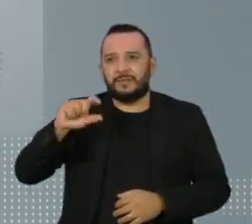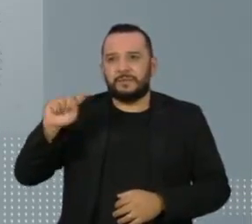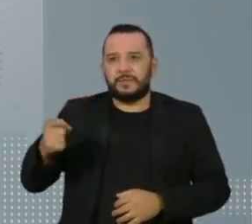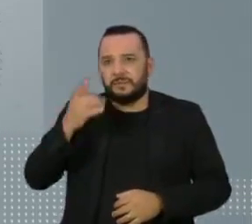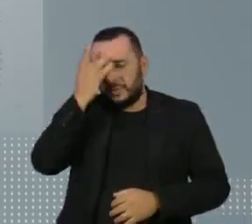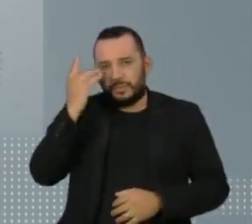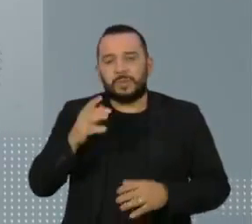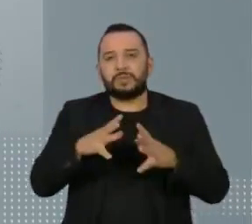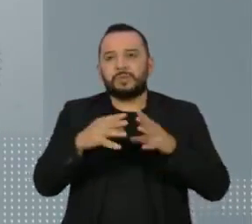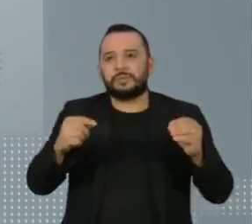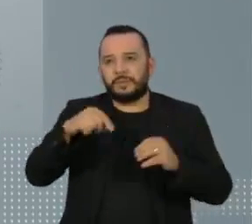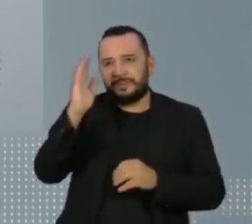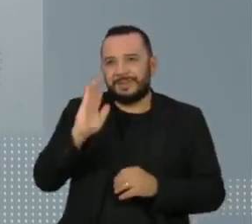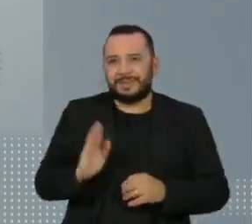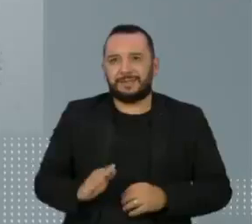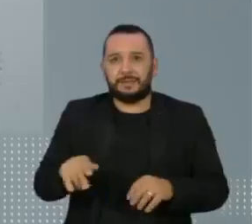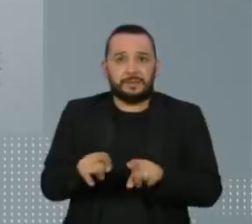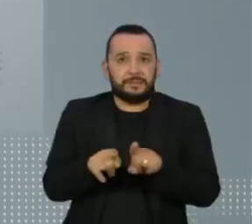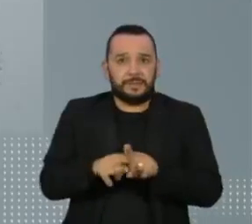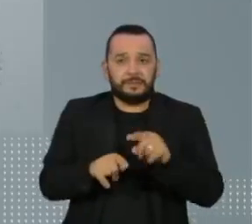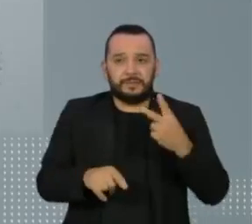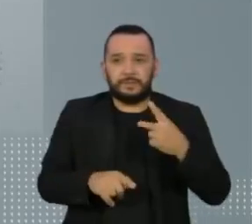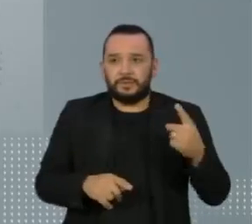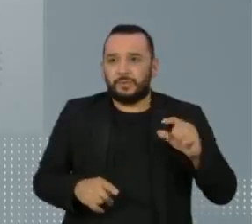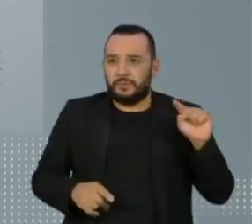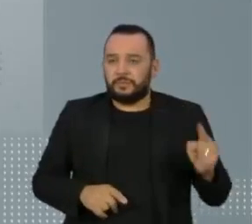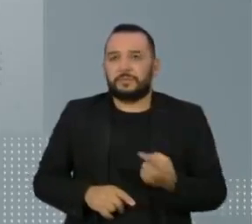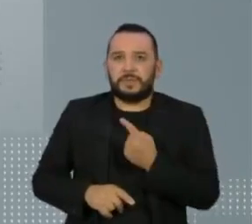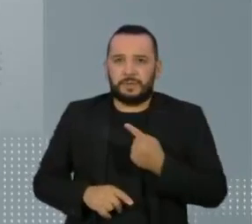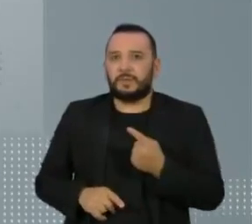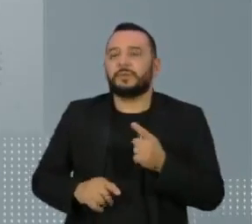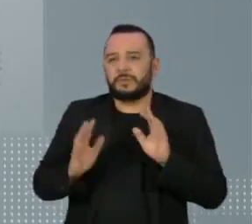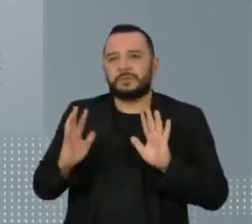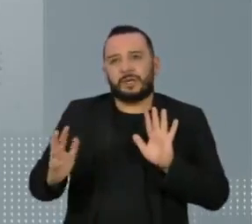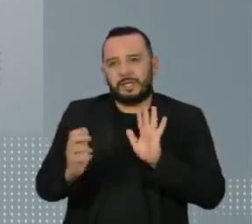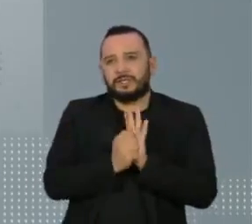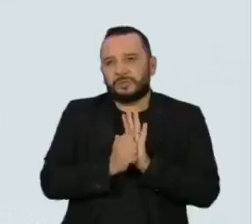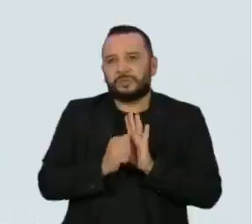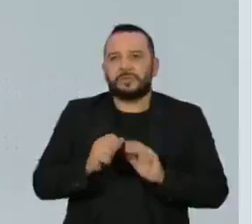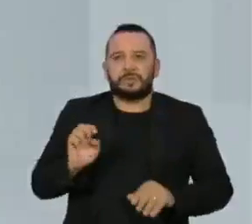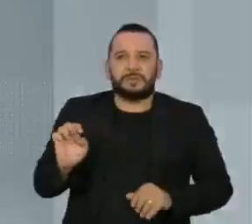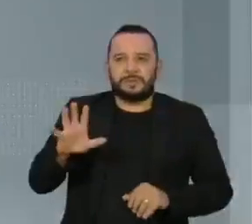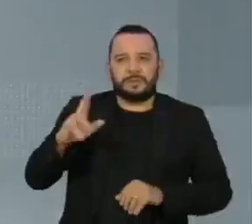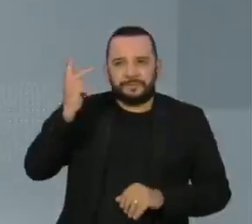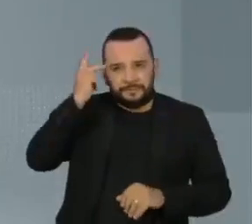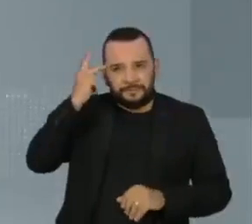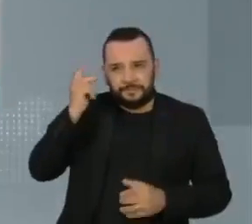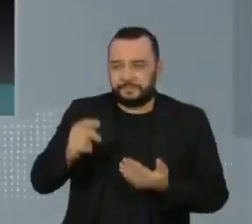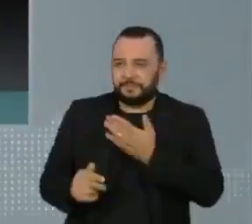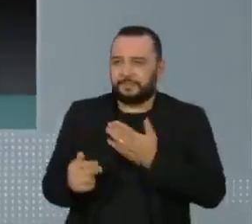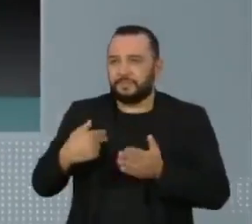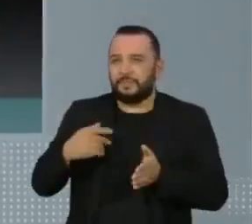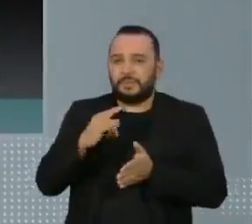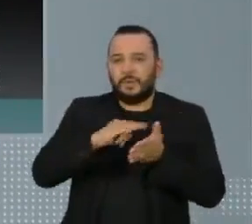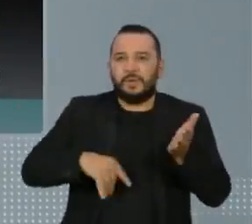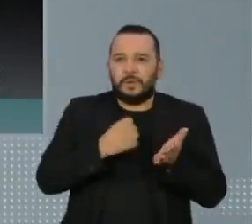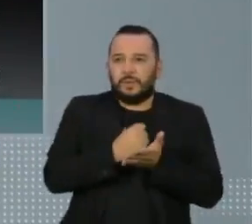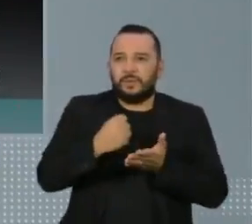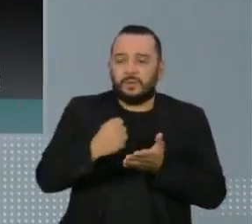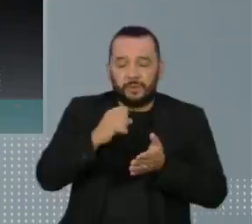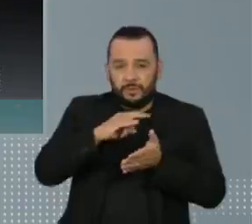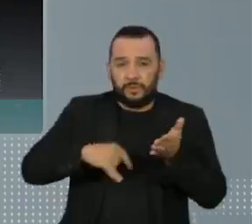Destes, mais de 21 mil registros foram feitos no estado de São Paulo. O documento mostra que o direito